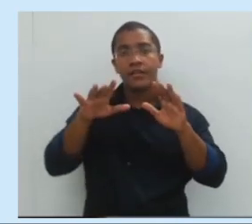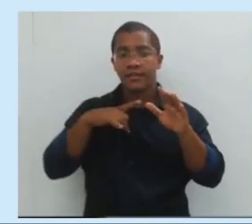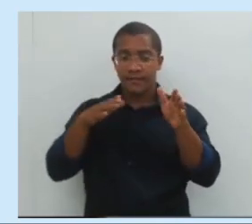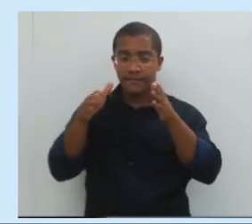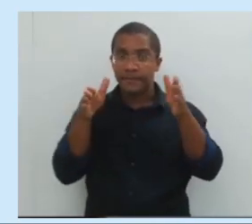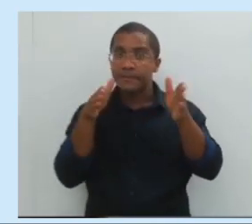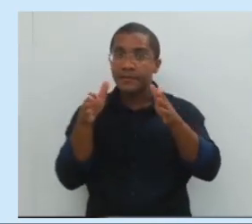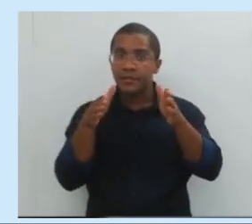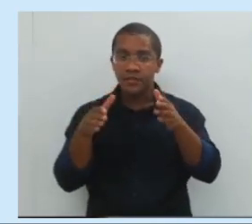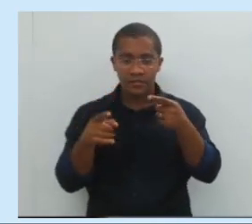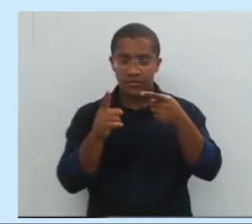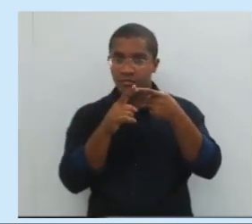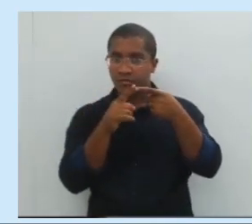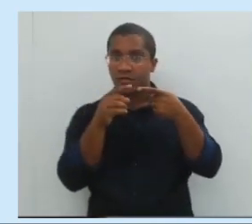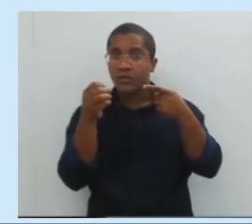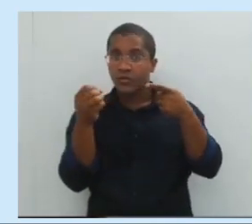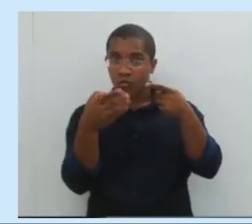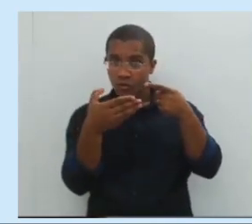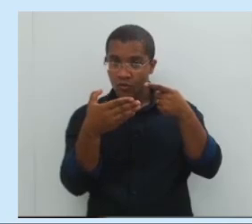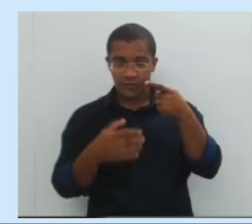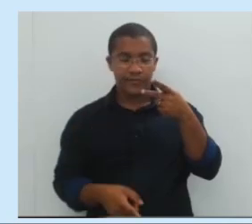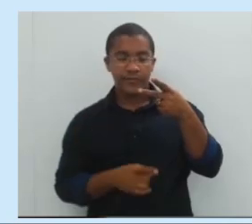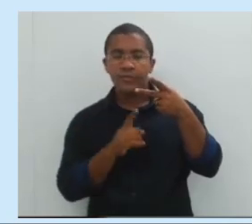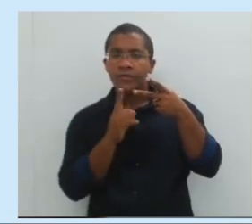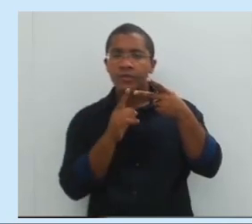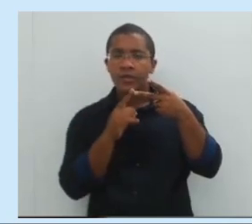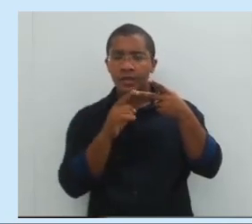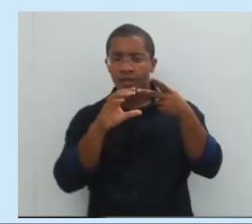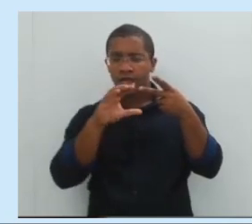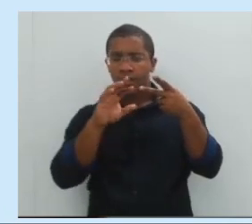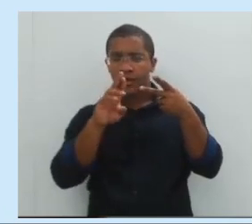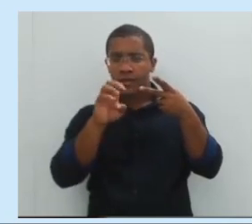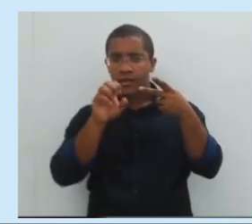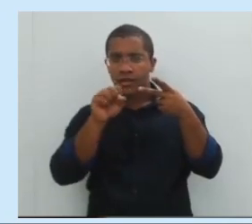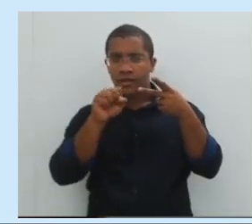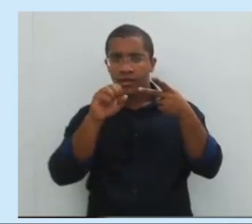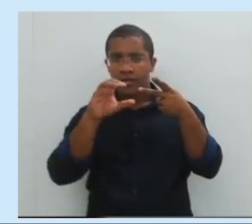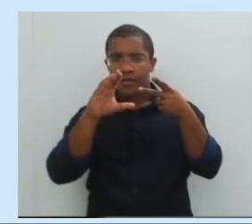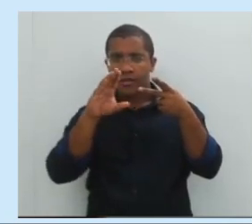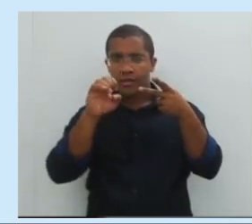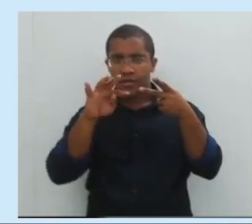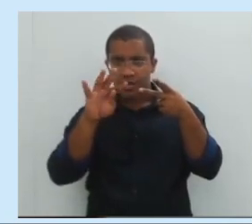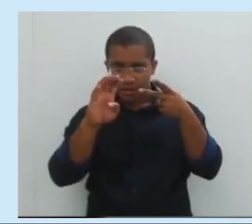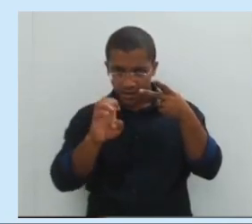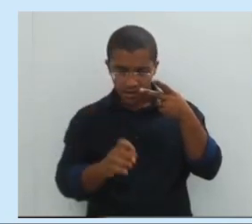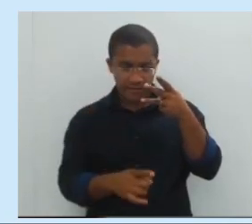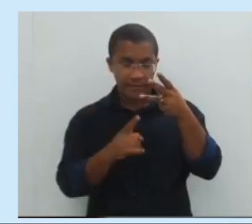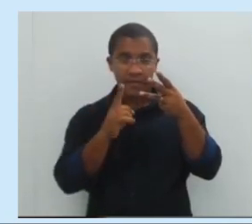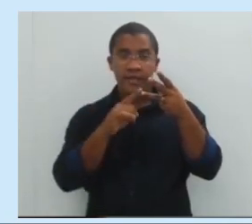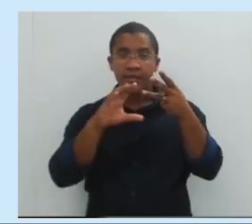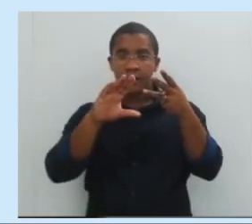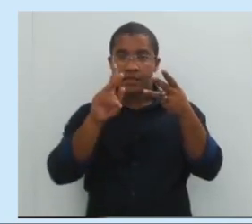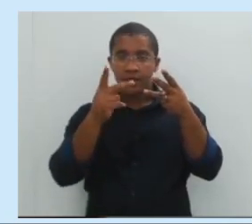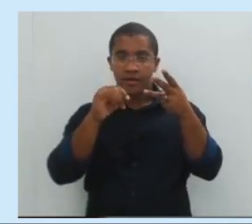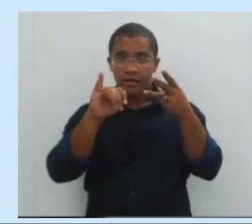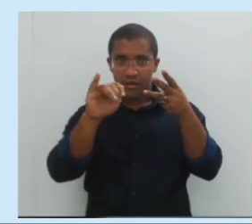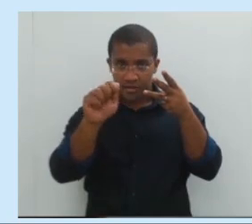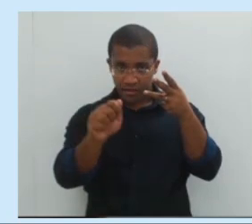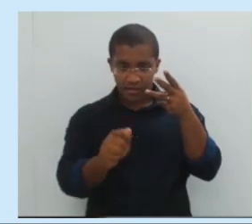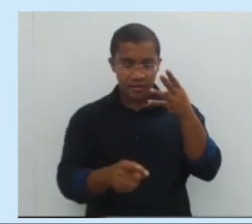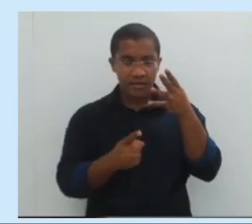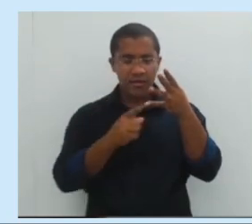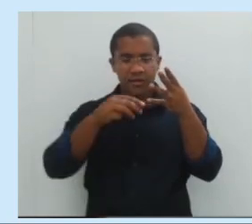as fases nova, fase crescente, fase cheia e fase